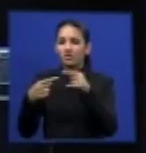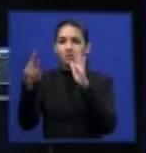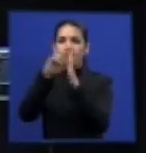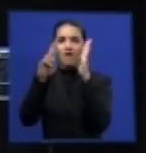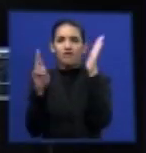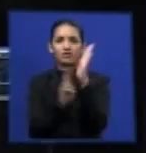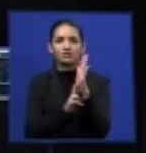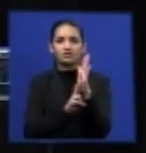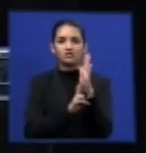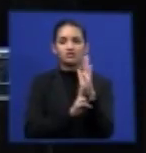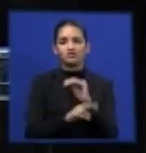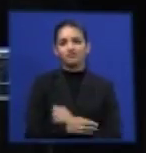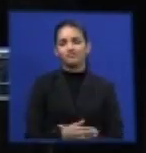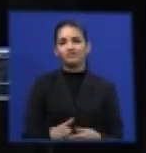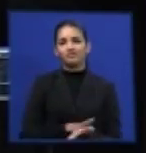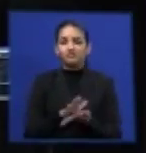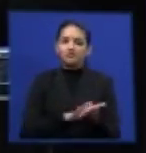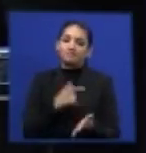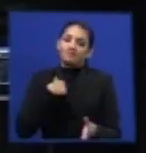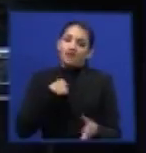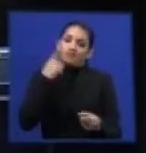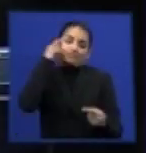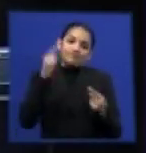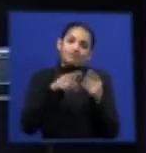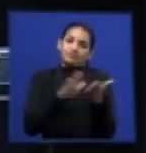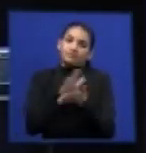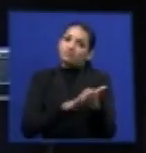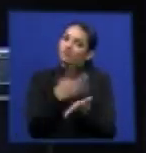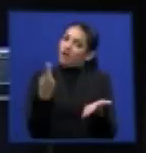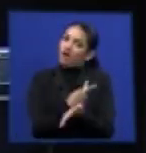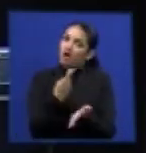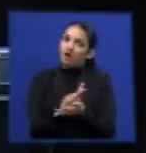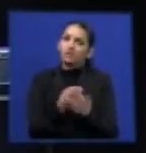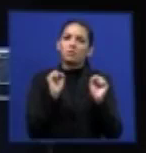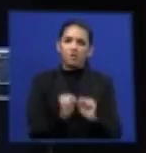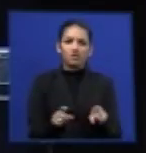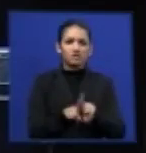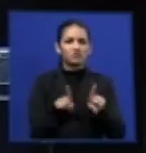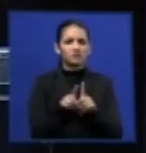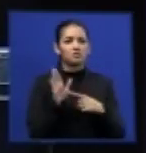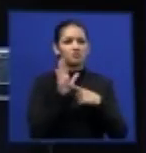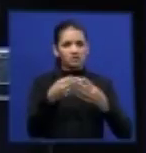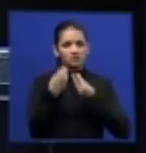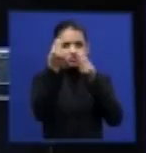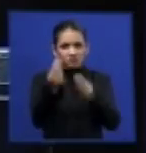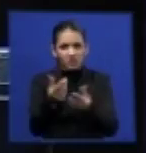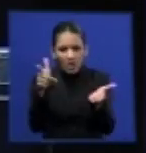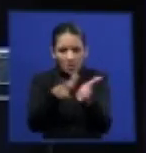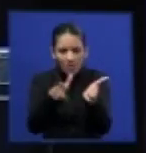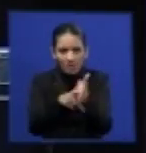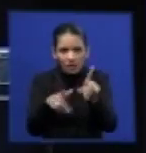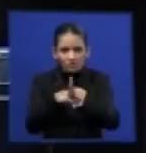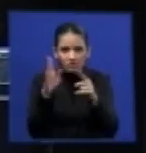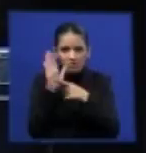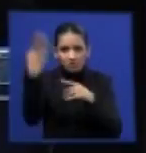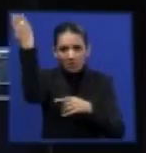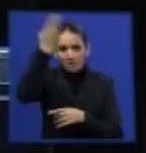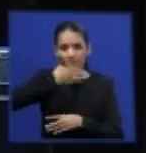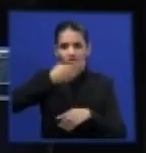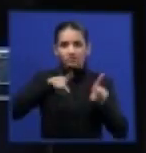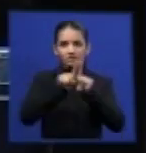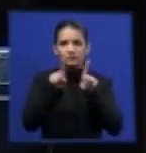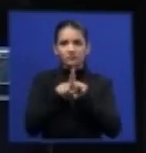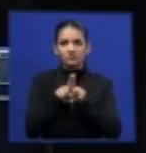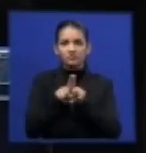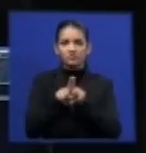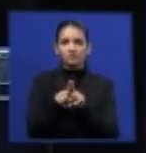DAU-58. Isto, eu posso oferecer a vossa excelência, aqui nesse instante memorial, com a